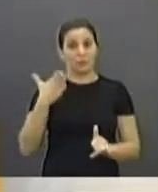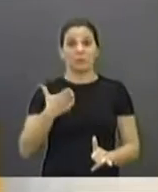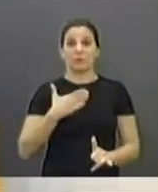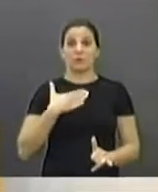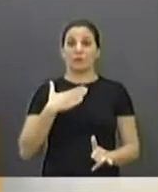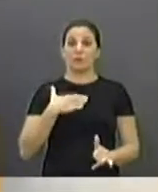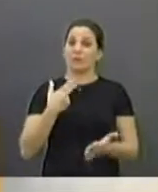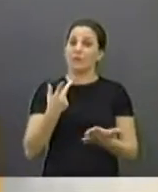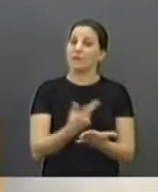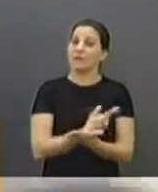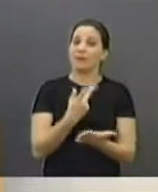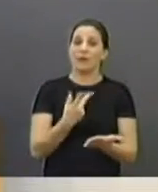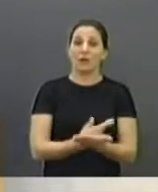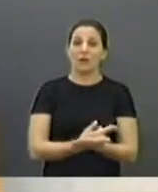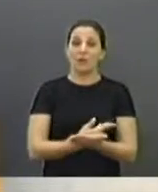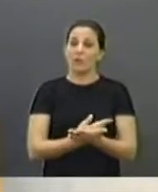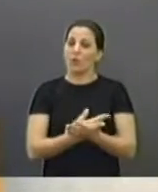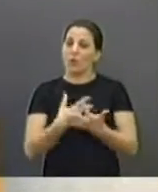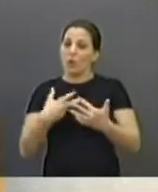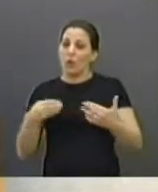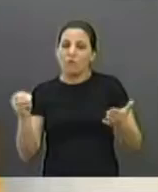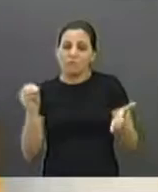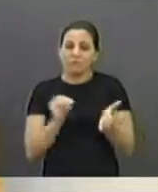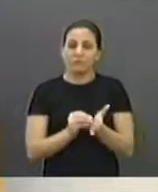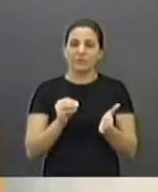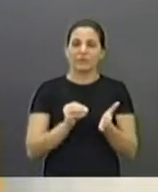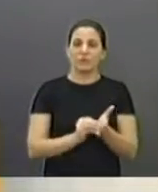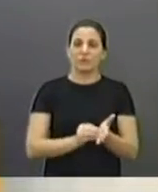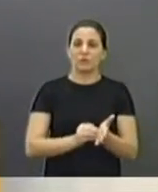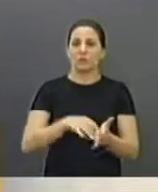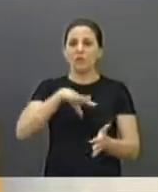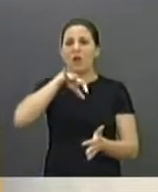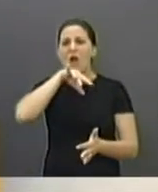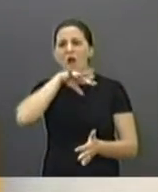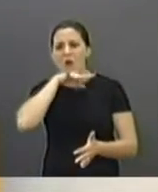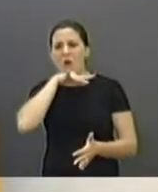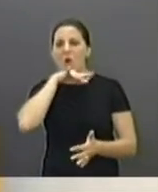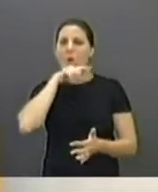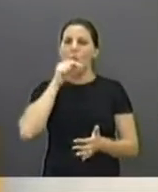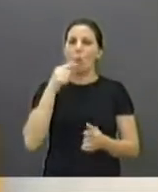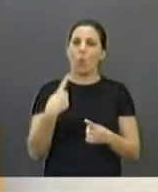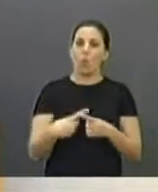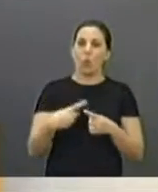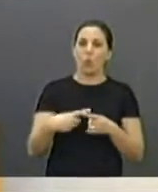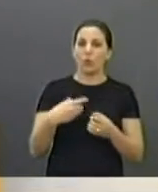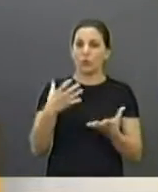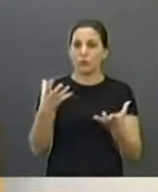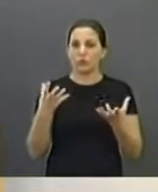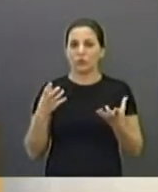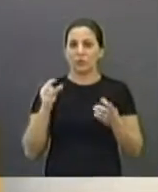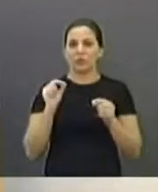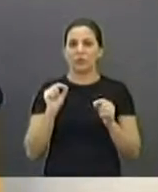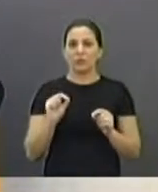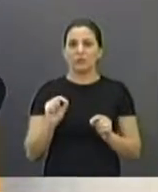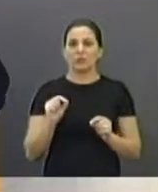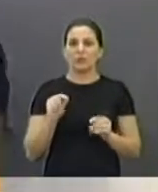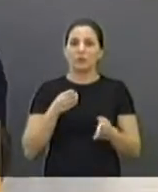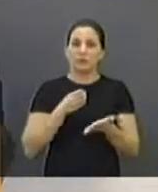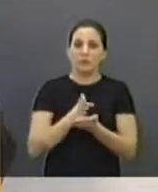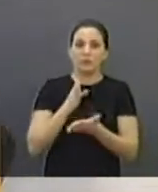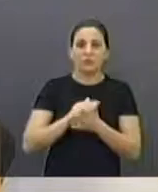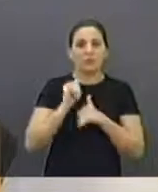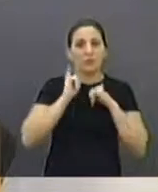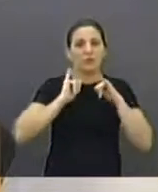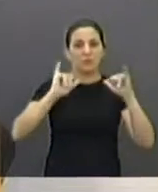vem errada, ou vem atravessada, isso é péssimo, porque o que a gente quer ali, é que o acesso à informação,